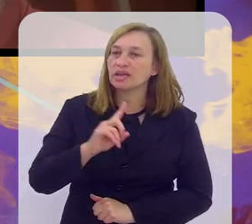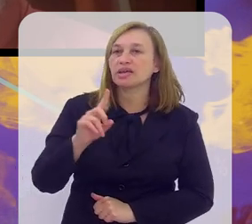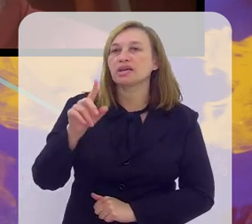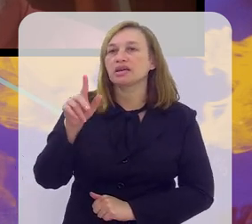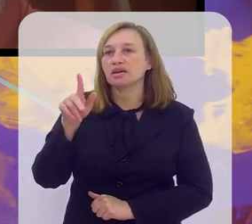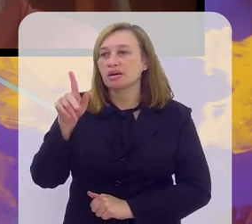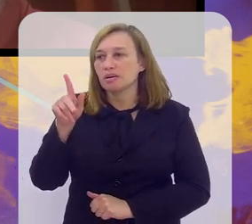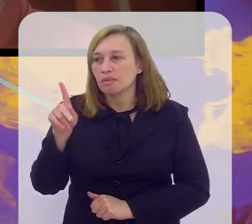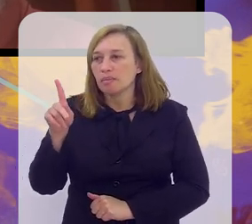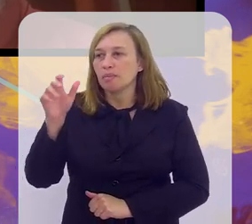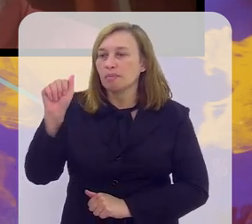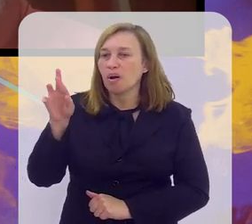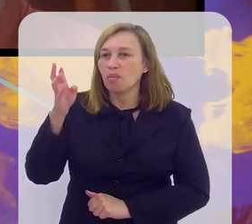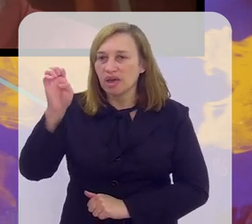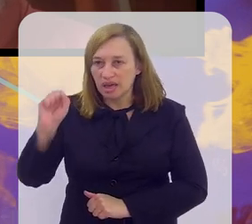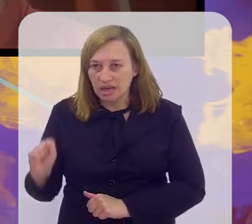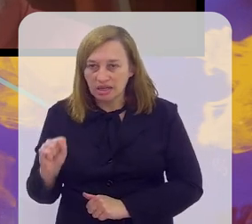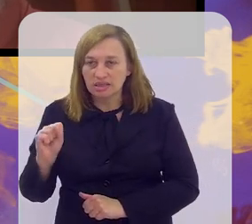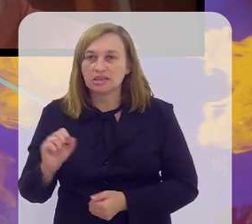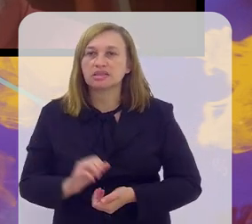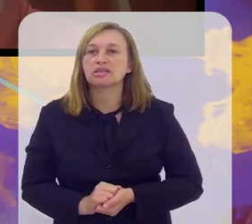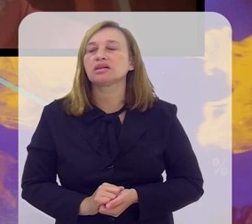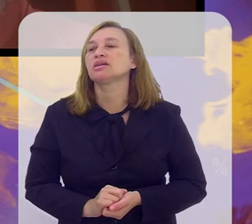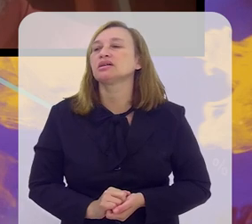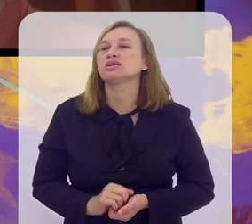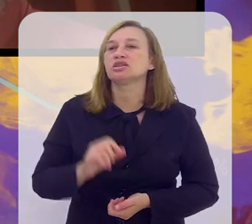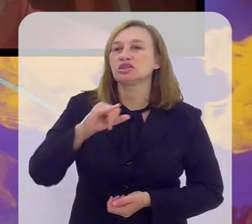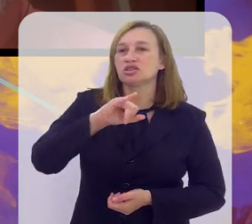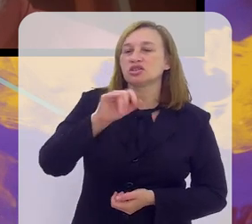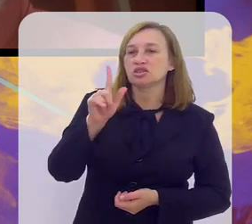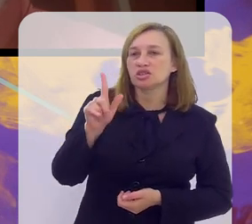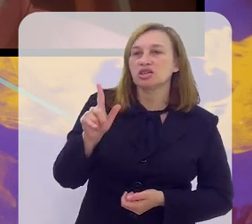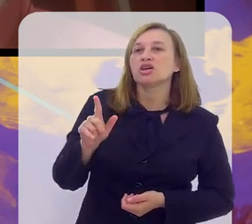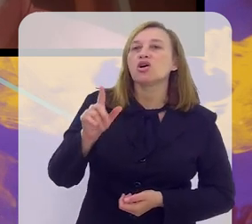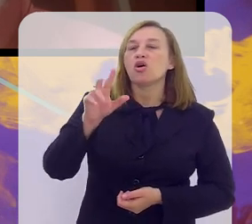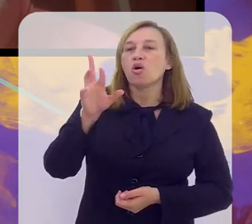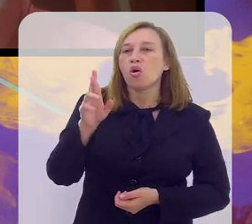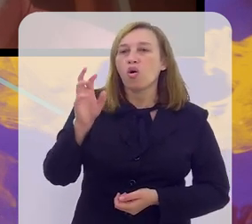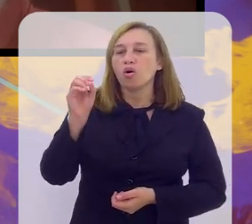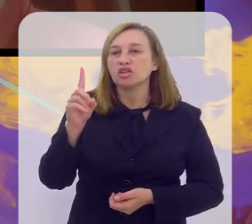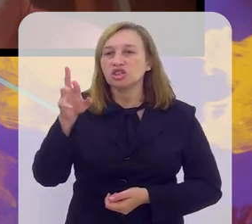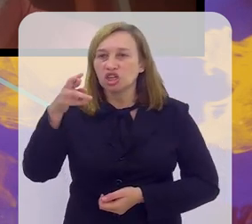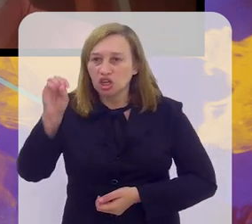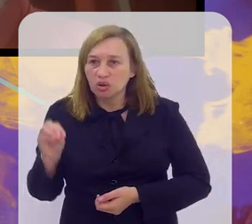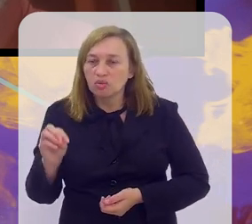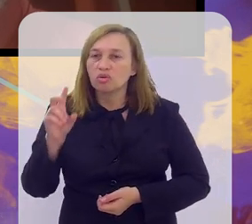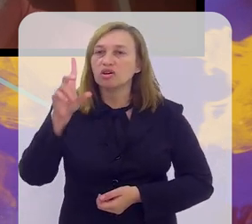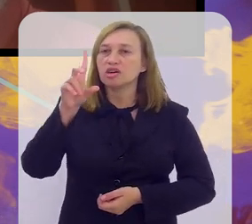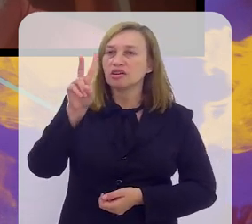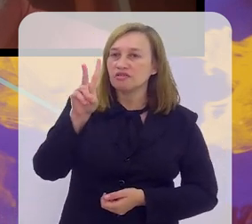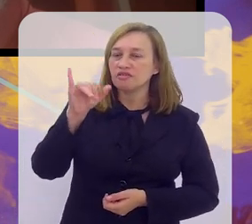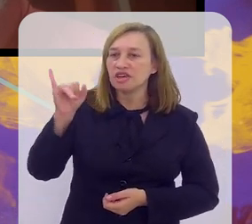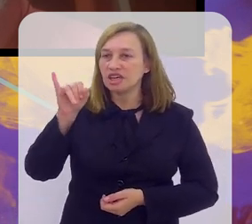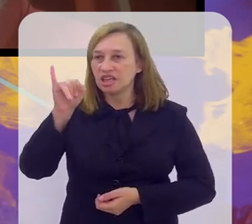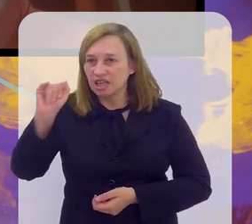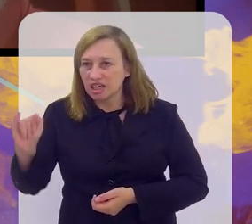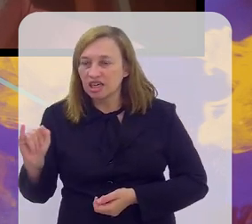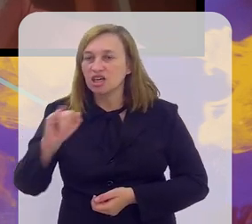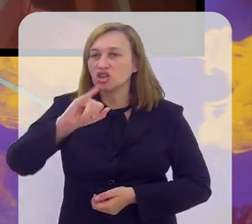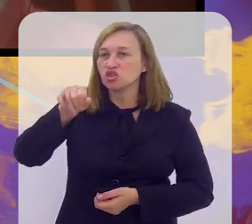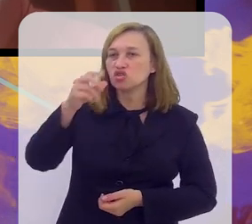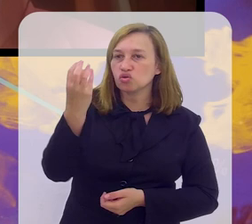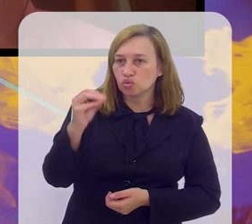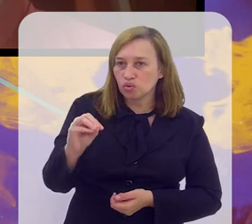No ataque, Neymar, que agora está no futebol da Arábia Saudita, no Al-Ilau, Rodrigo do Real Madrid, o Vini Júnior, também